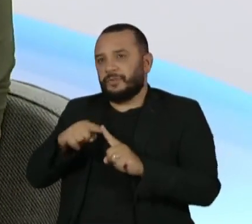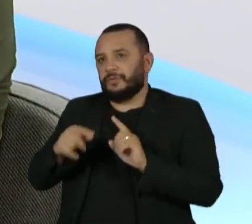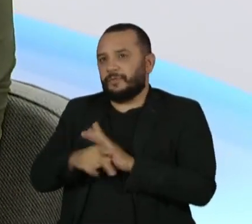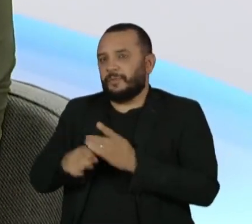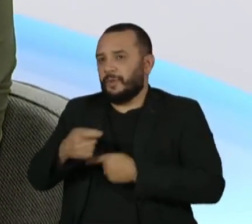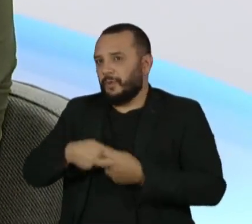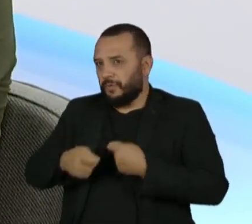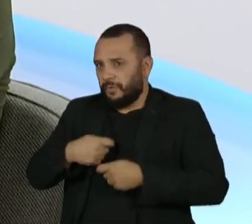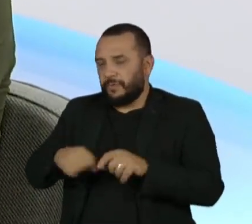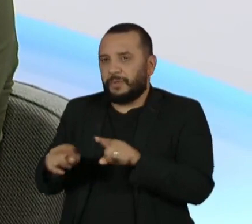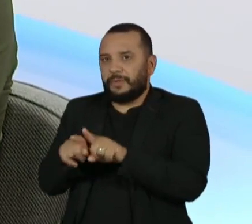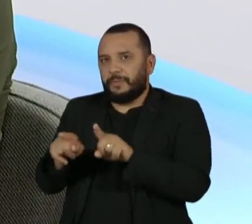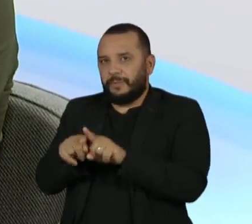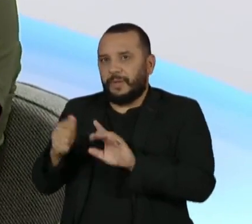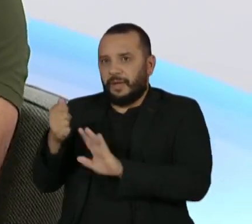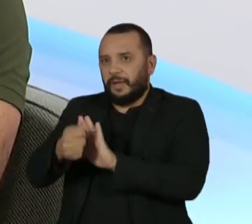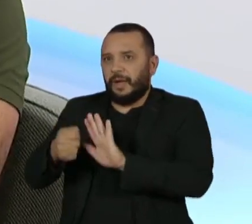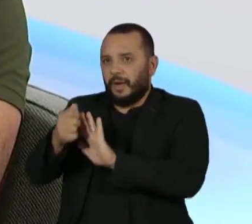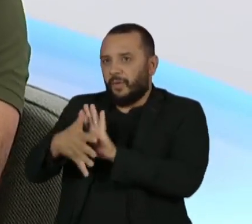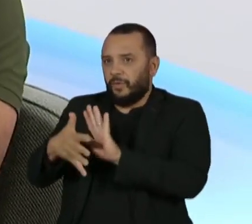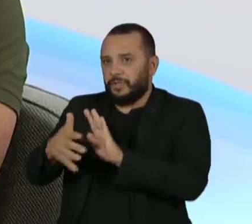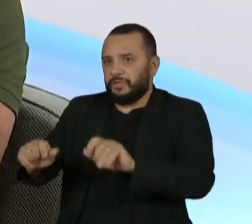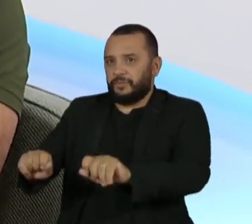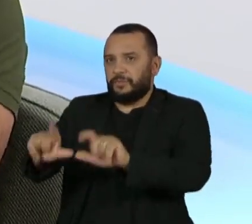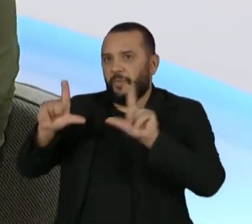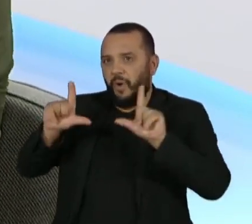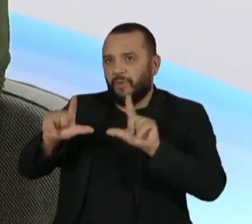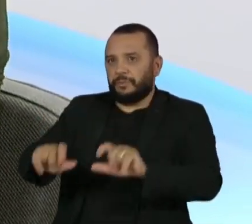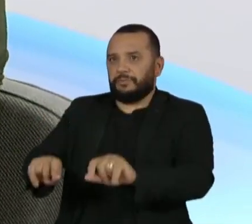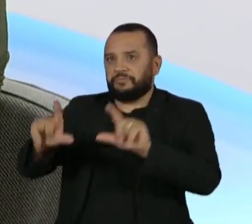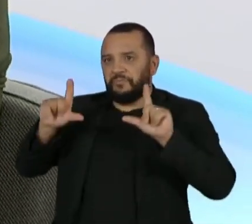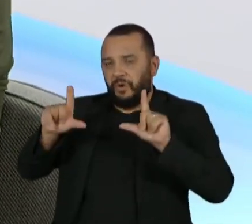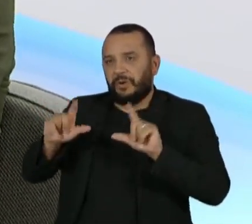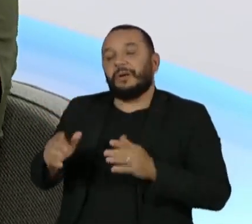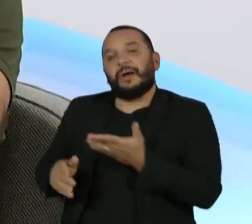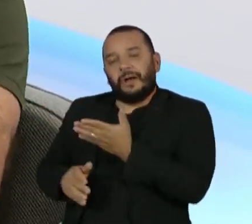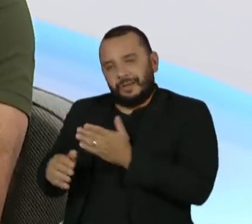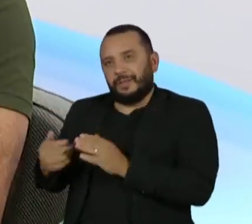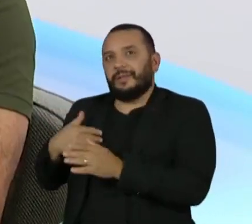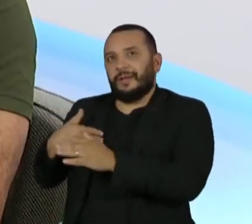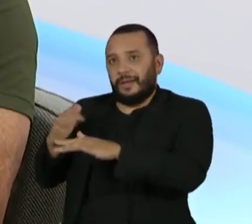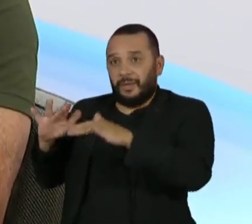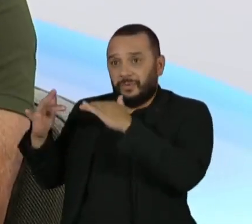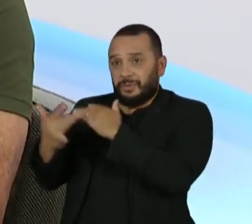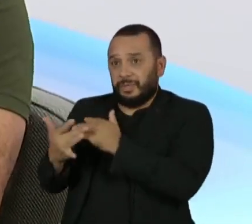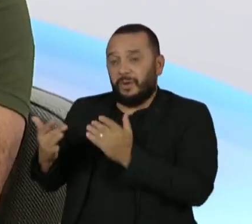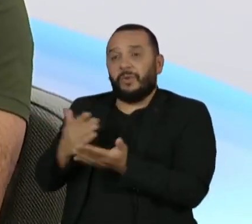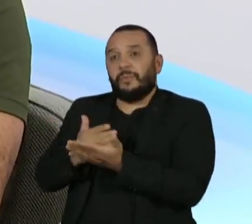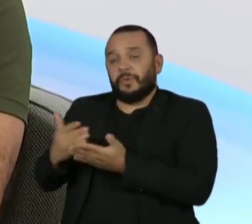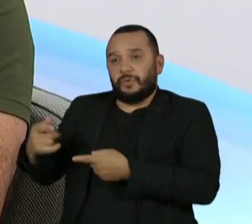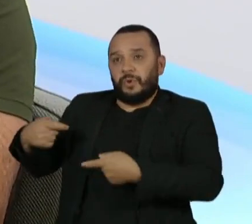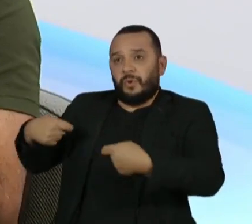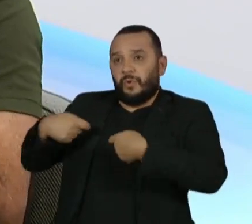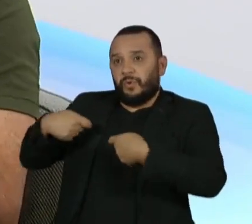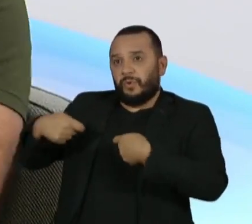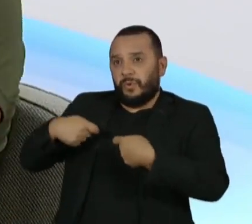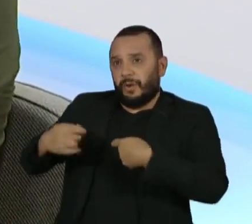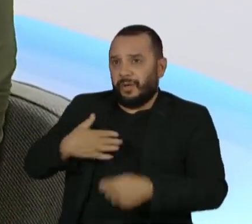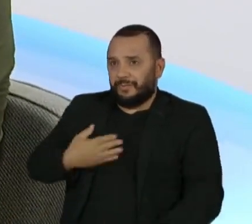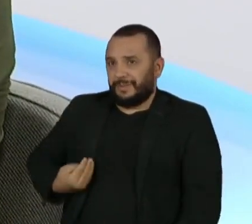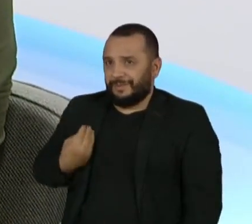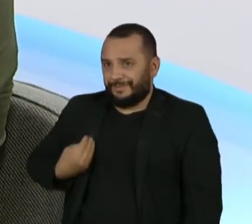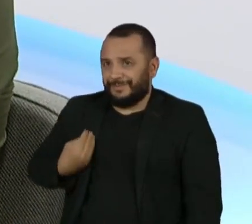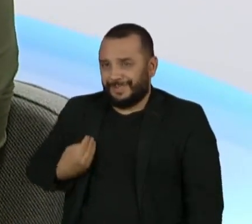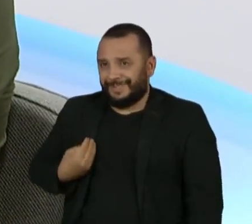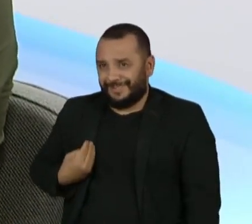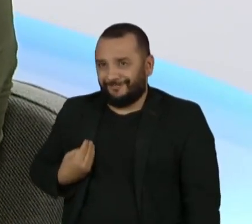algoritmos de recomendação. Aí, a rede social passou a ser o editor da minha vida social online. Na hora